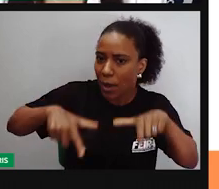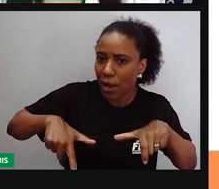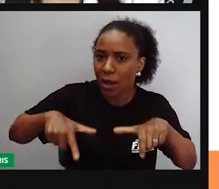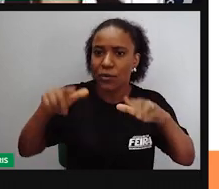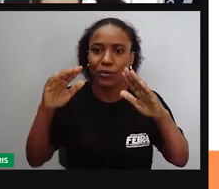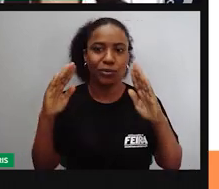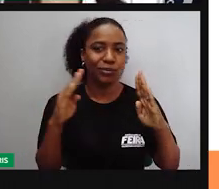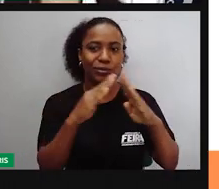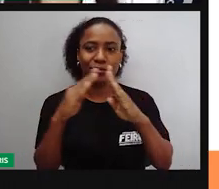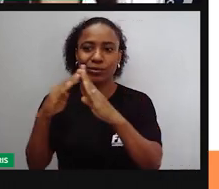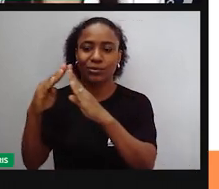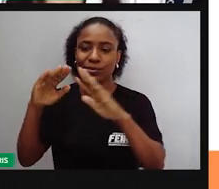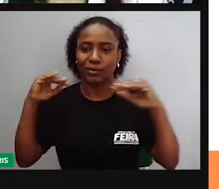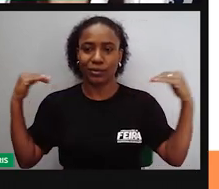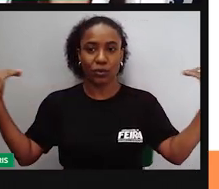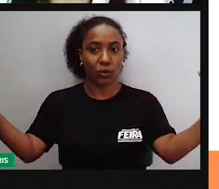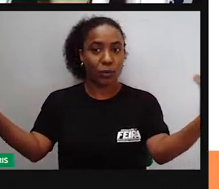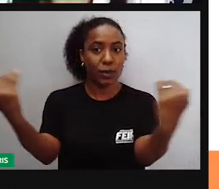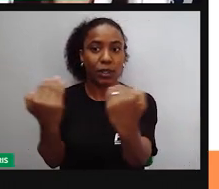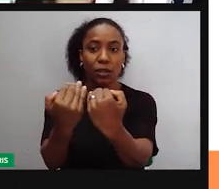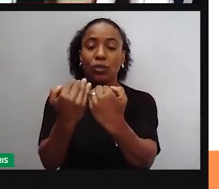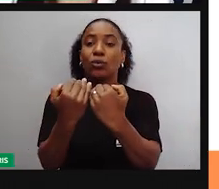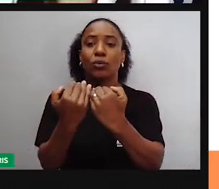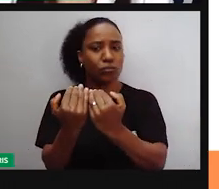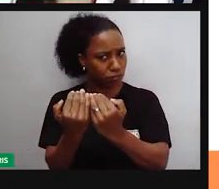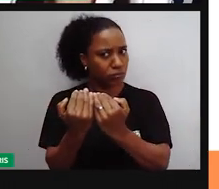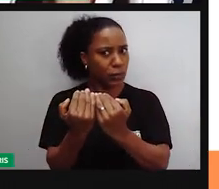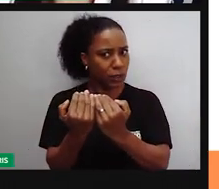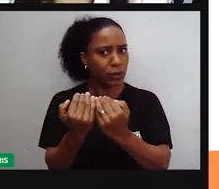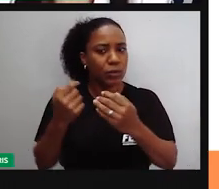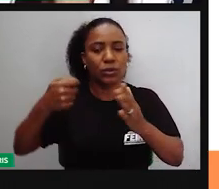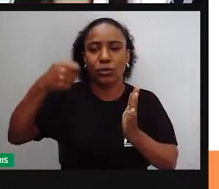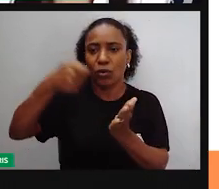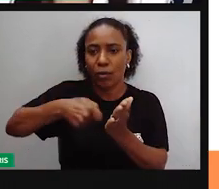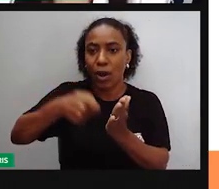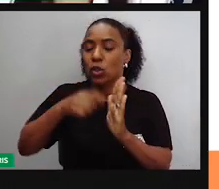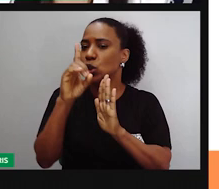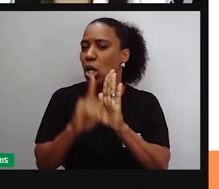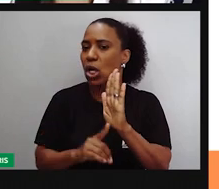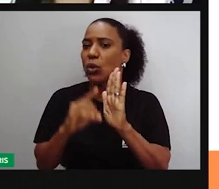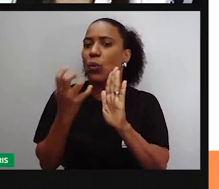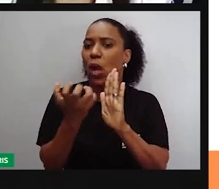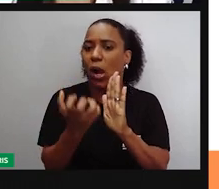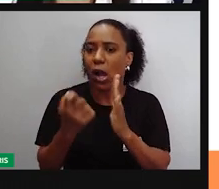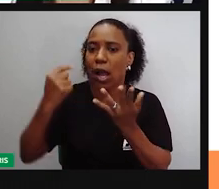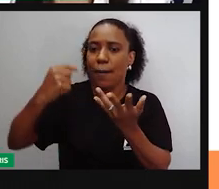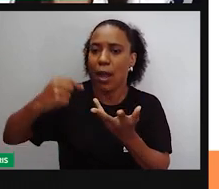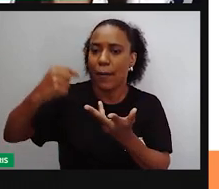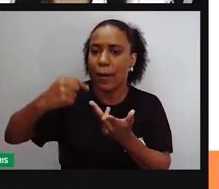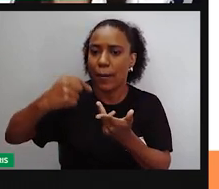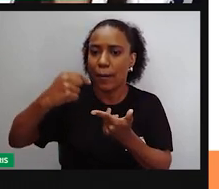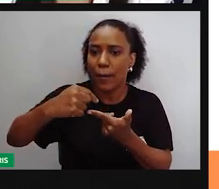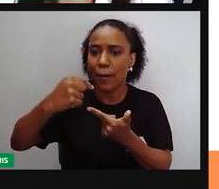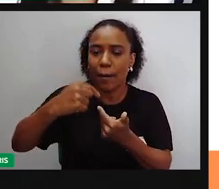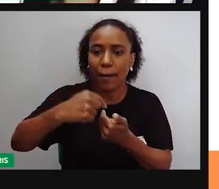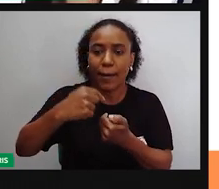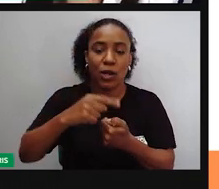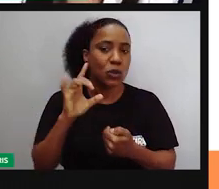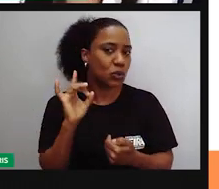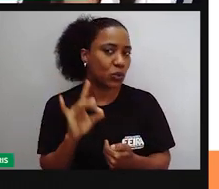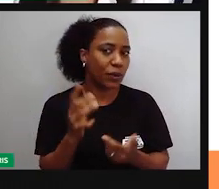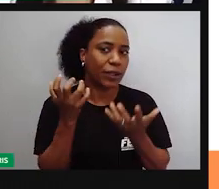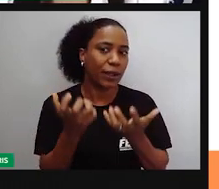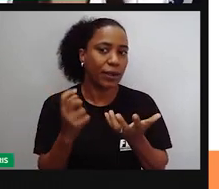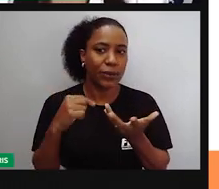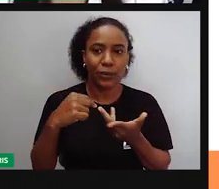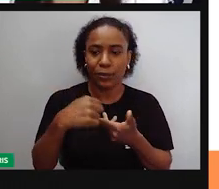de forma legal. Tudo bem, vão lá cobrar os direitos. Mas não basta só os grupos se reunirem e dizerem Ah, eu